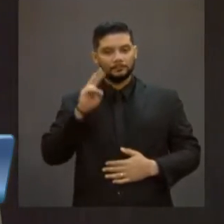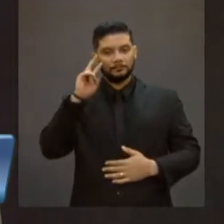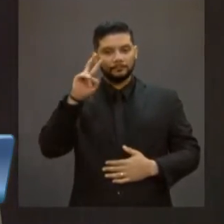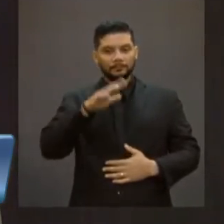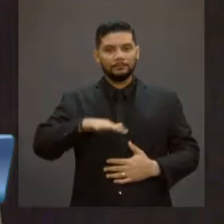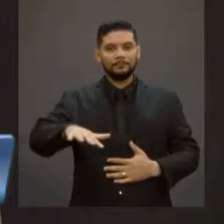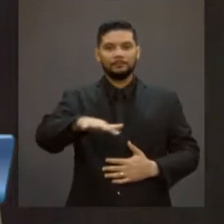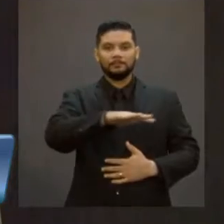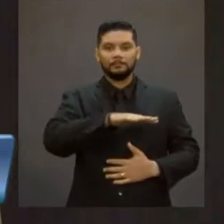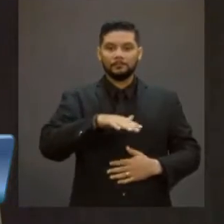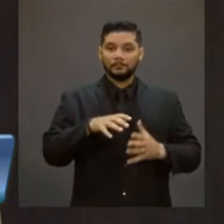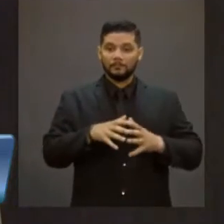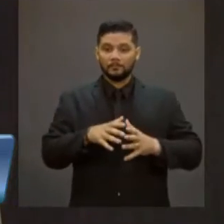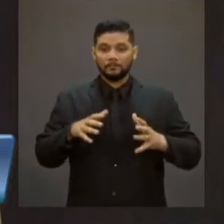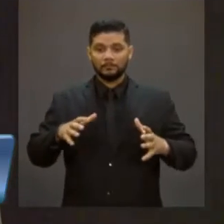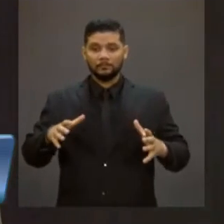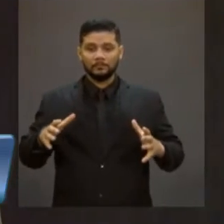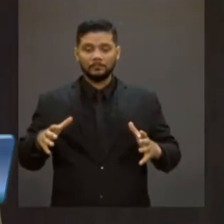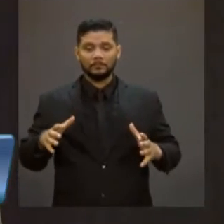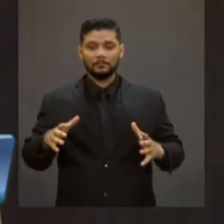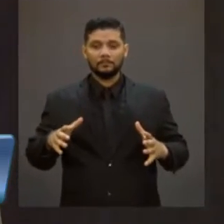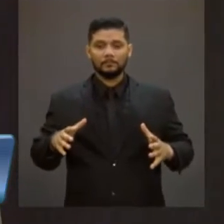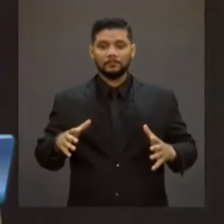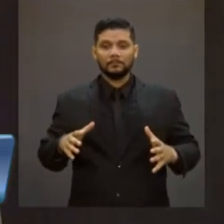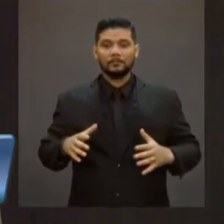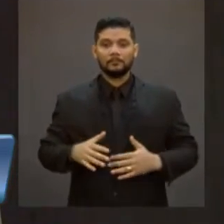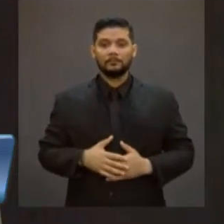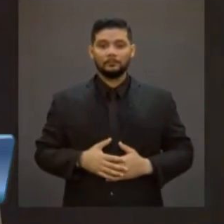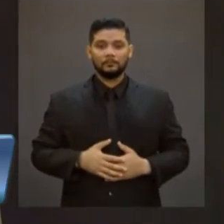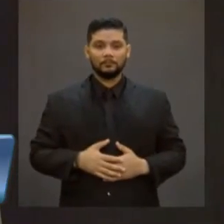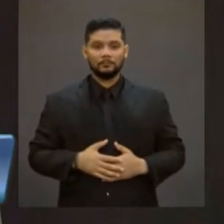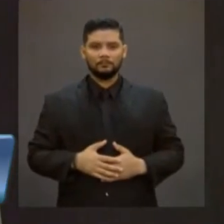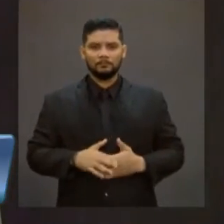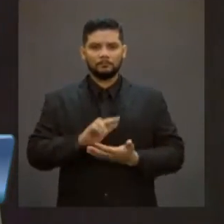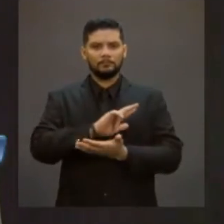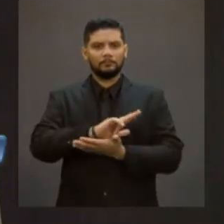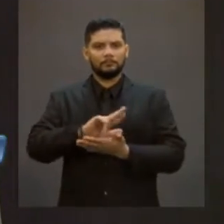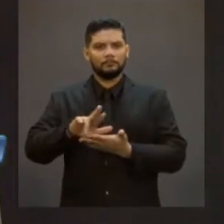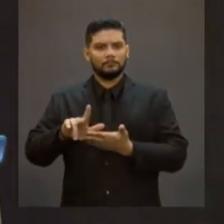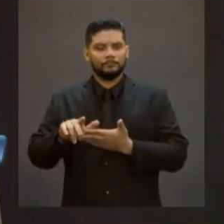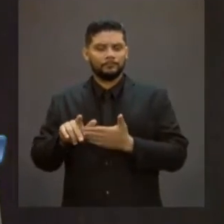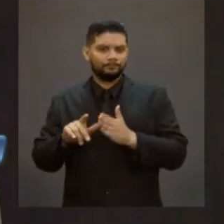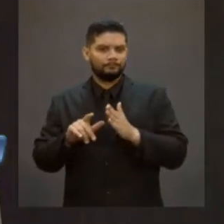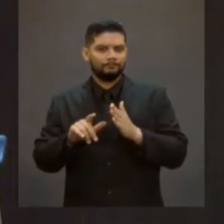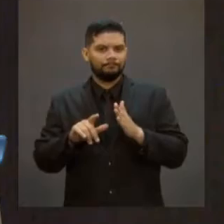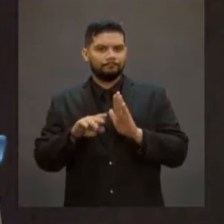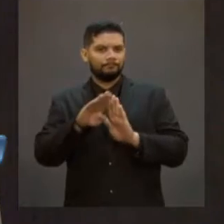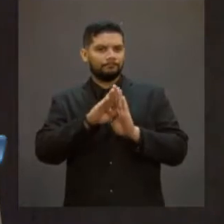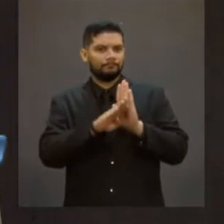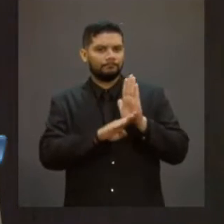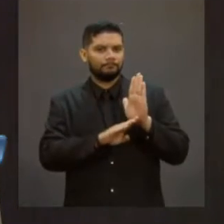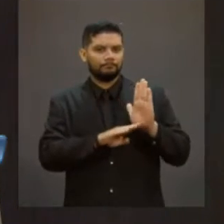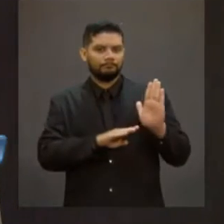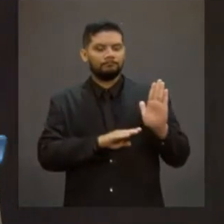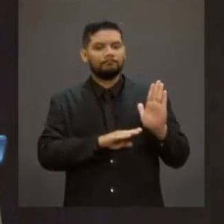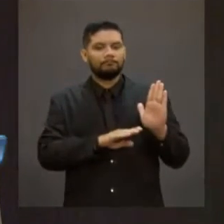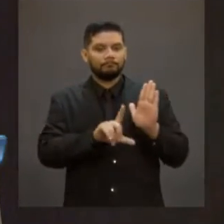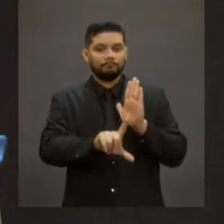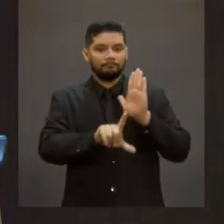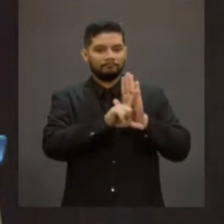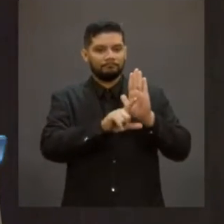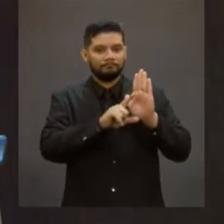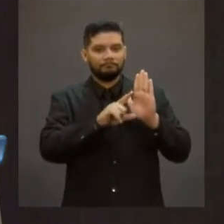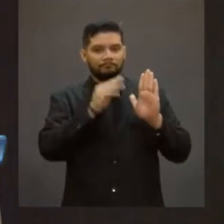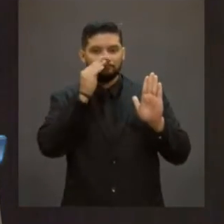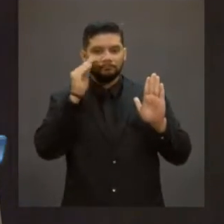o crescimento de várias violações, inclusive aos princípios republicanos. Então,